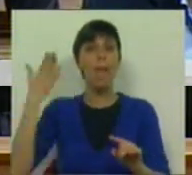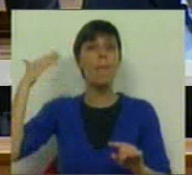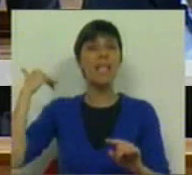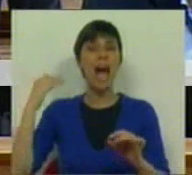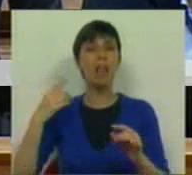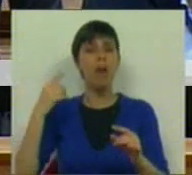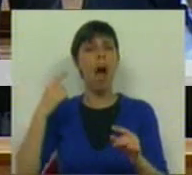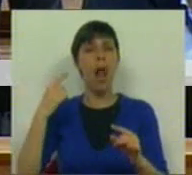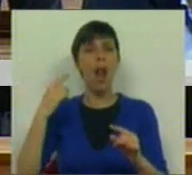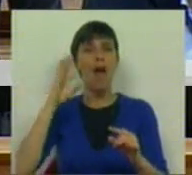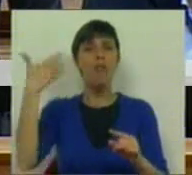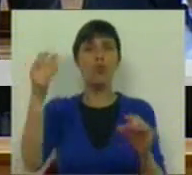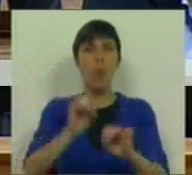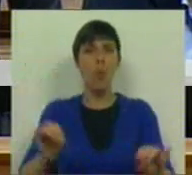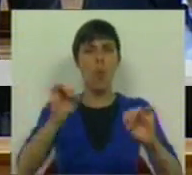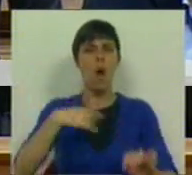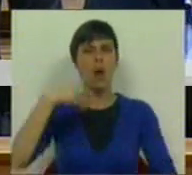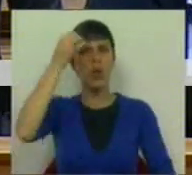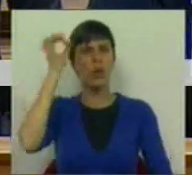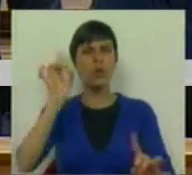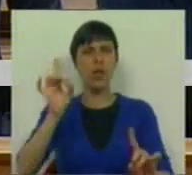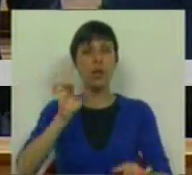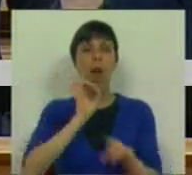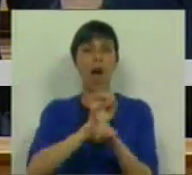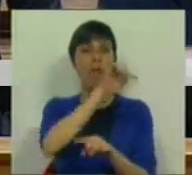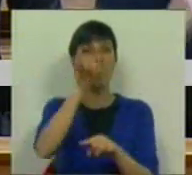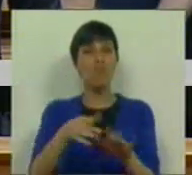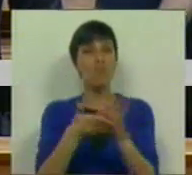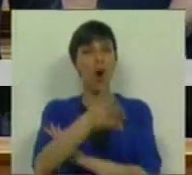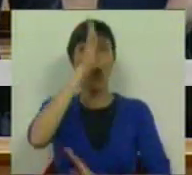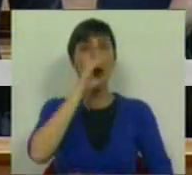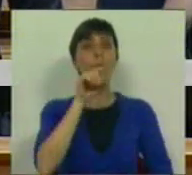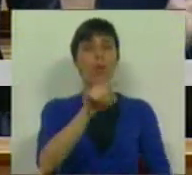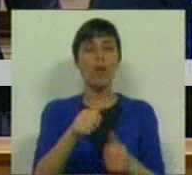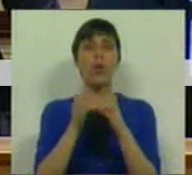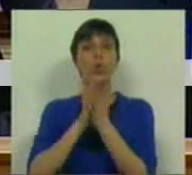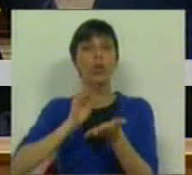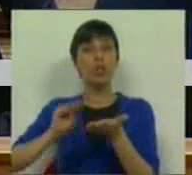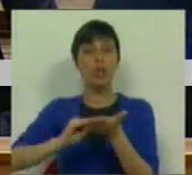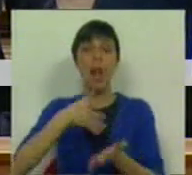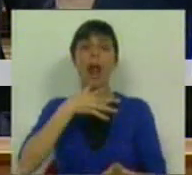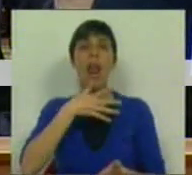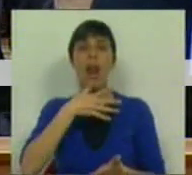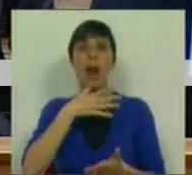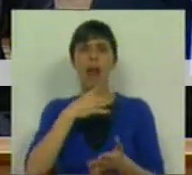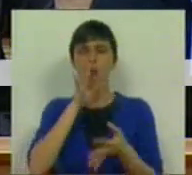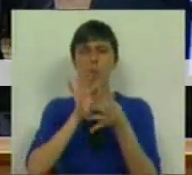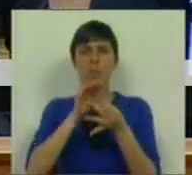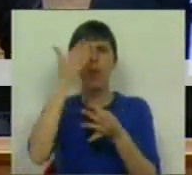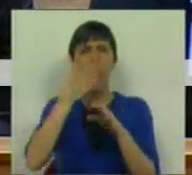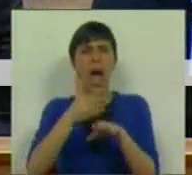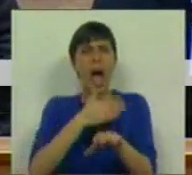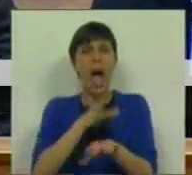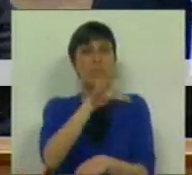qualquer futuro. Na verdade, nós não nos esquecemos de quando o Senhor chegou ao Governo. Tudo o que tinha escrito e o que dizia, poucos dias